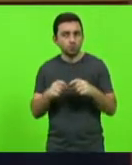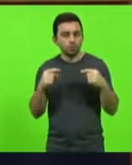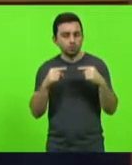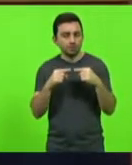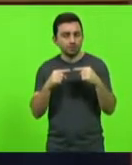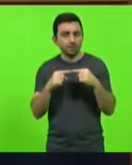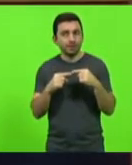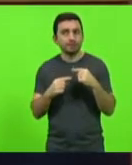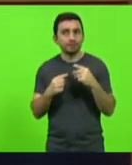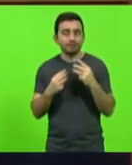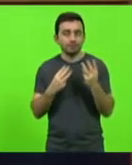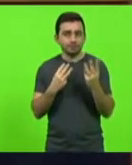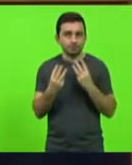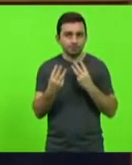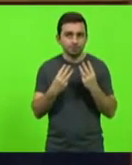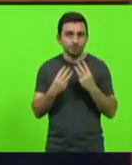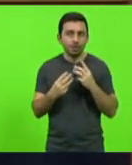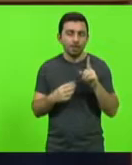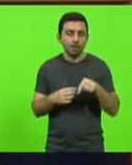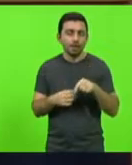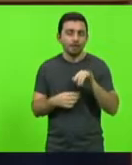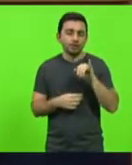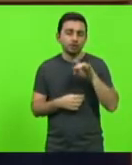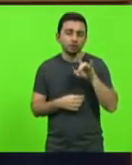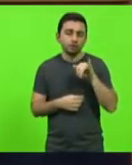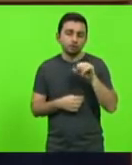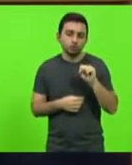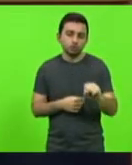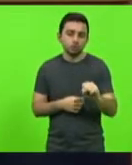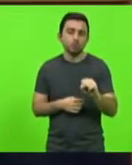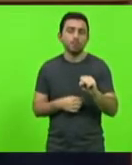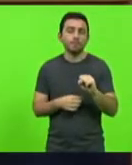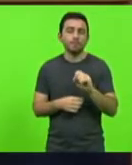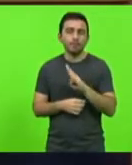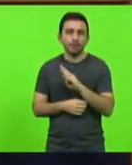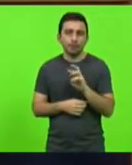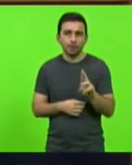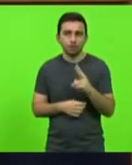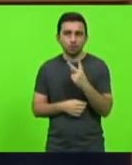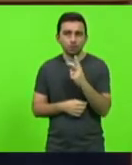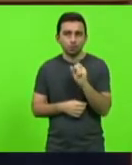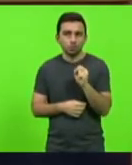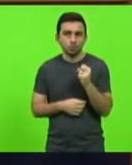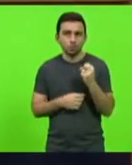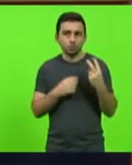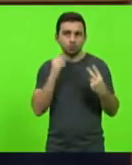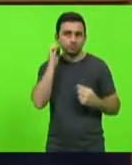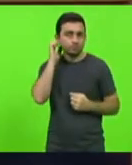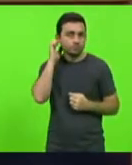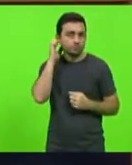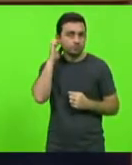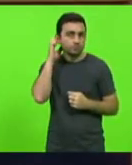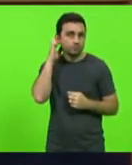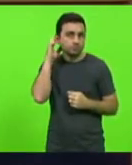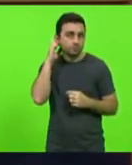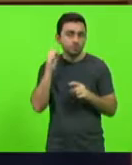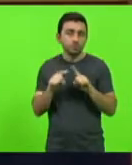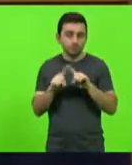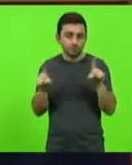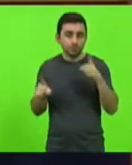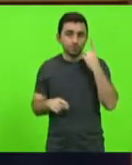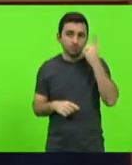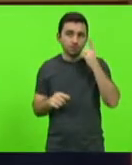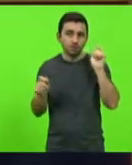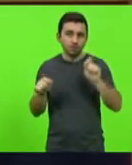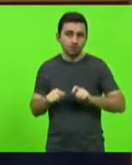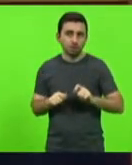faixa, Distrito de Índios, BR-282, para que os nobres deputados possam se localizar no trevo